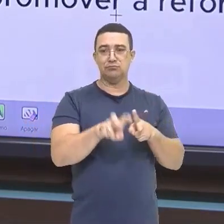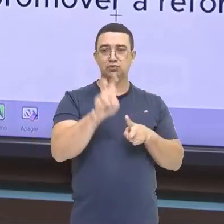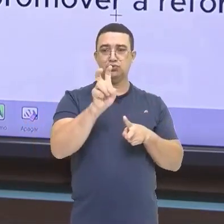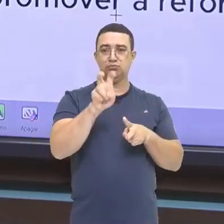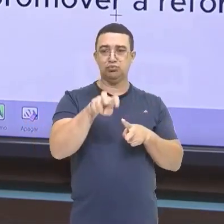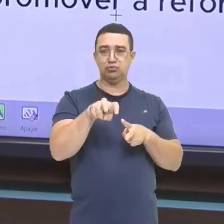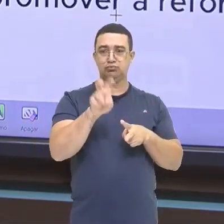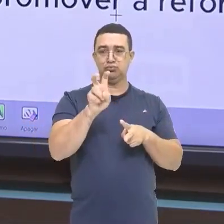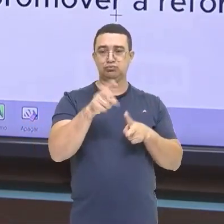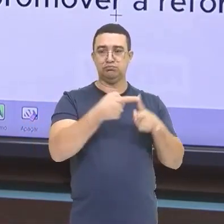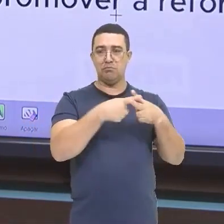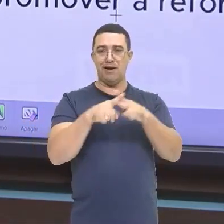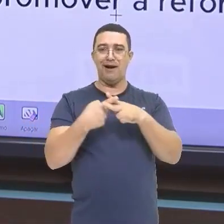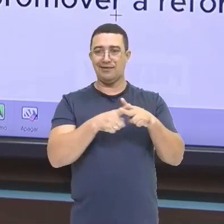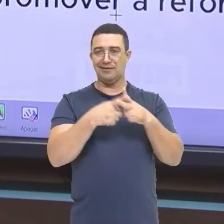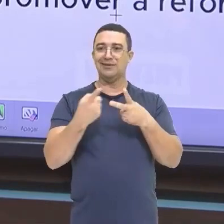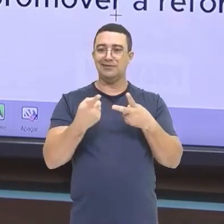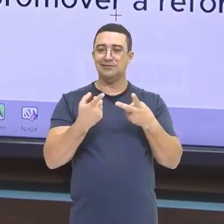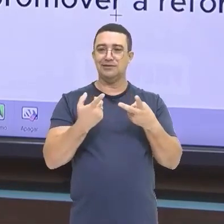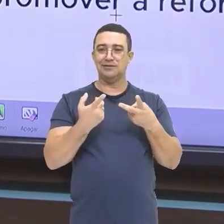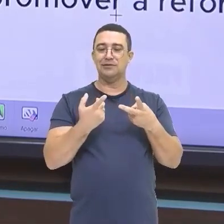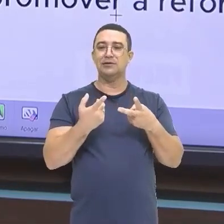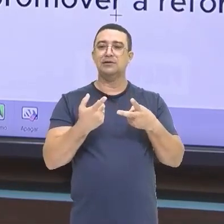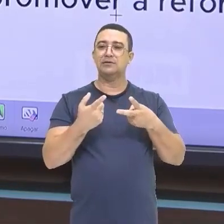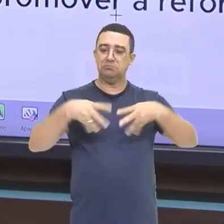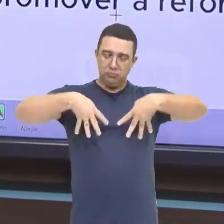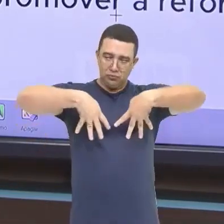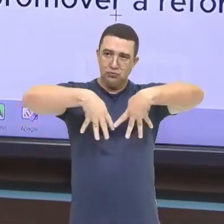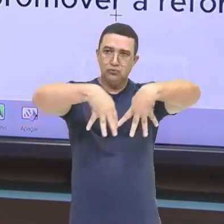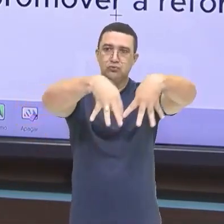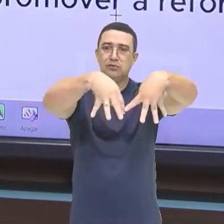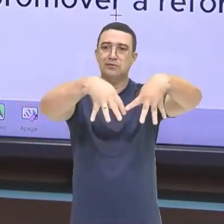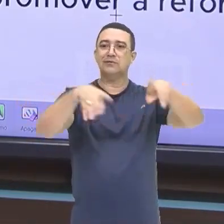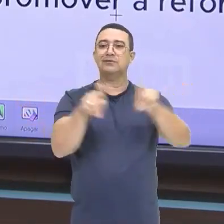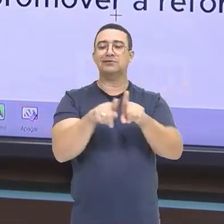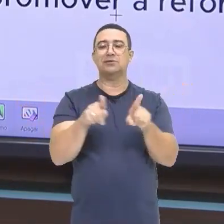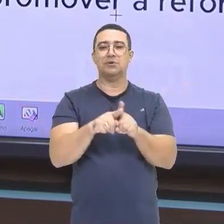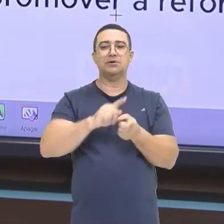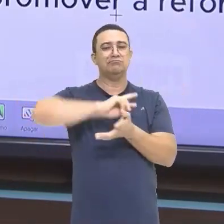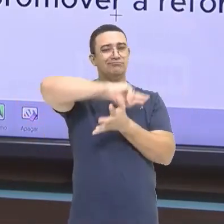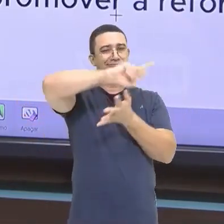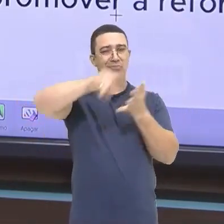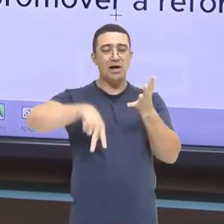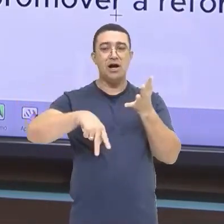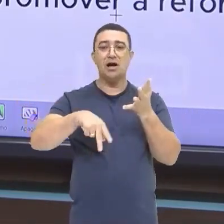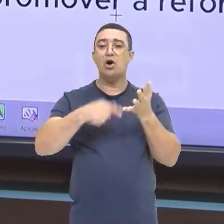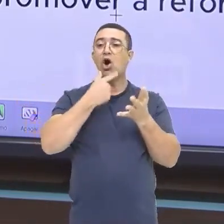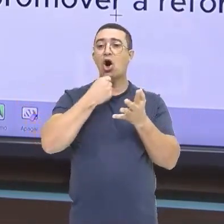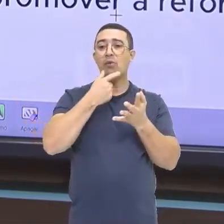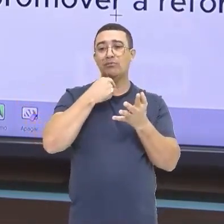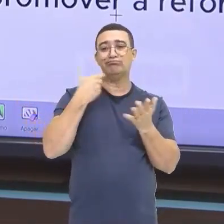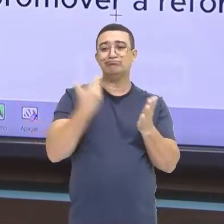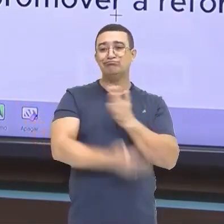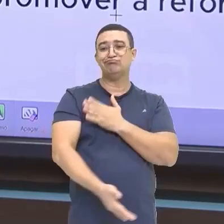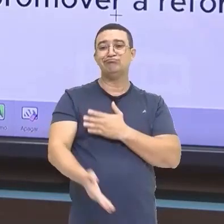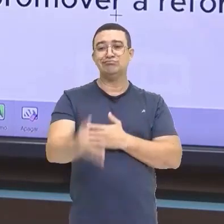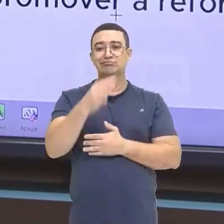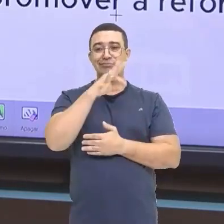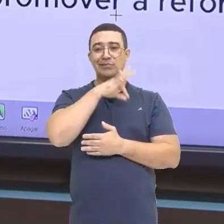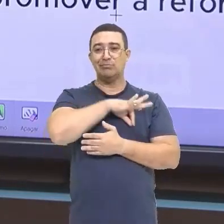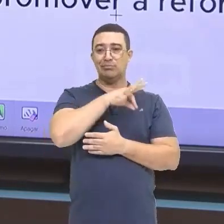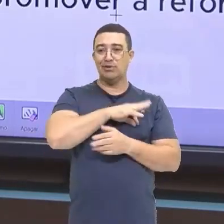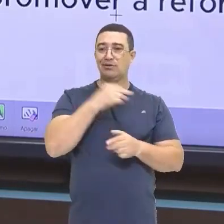para exportação Mas em compensação O trabalhador Ali do campo Ele acabou Perdendo O seu emprego E também também